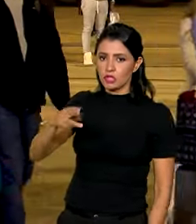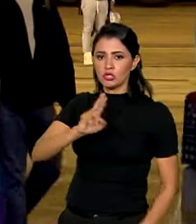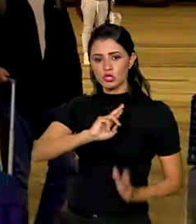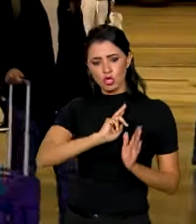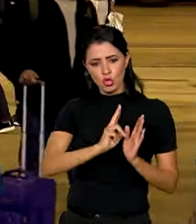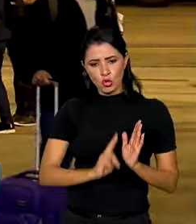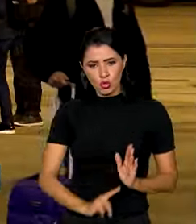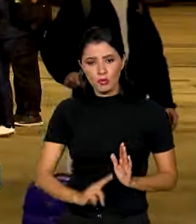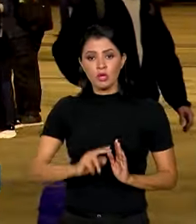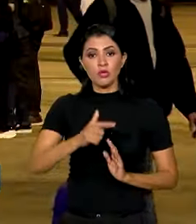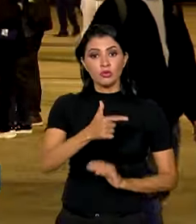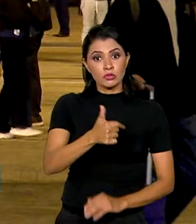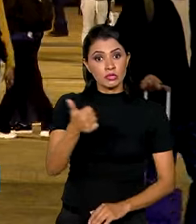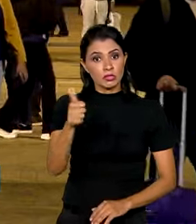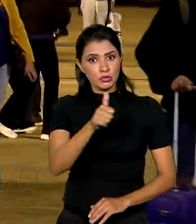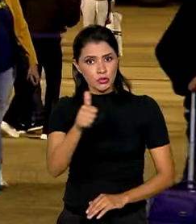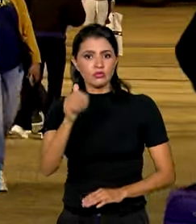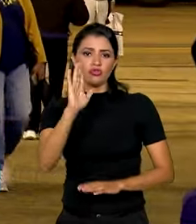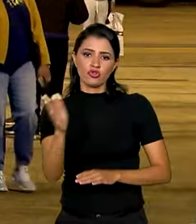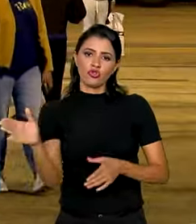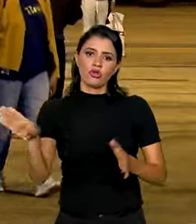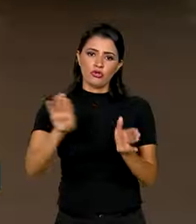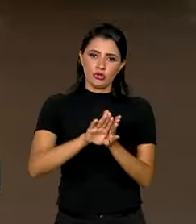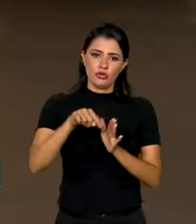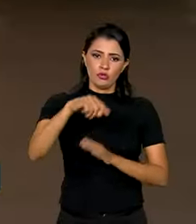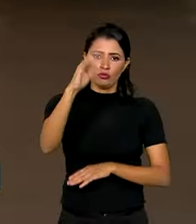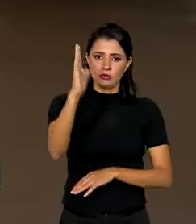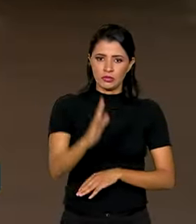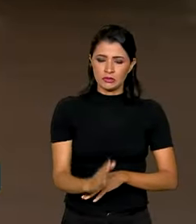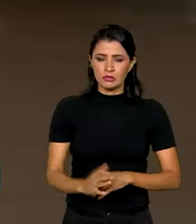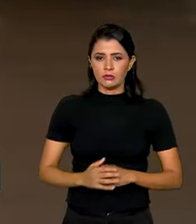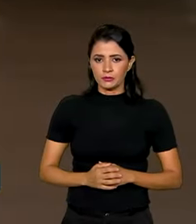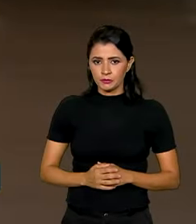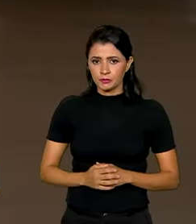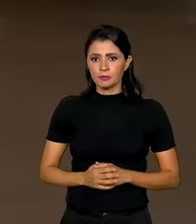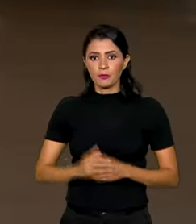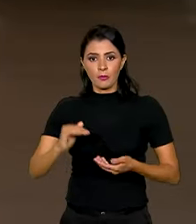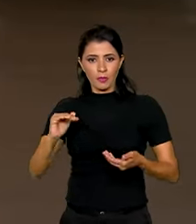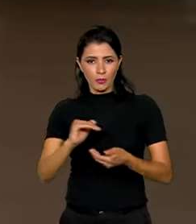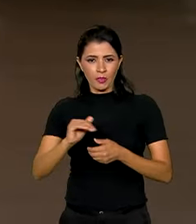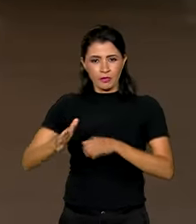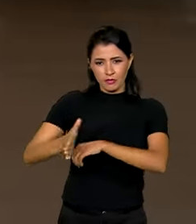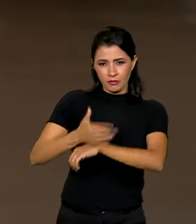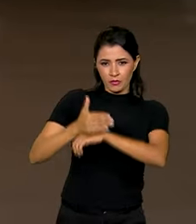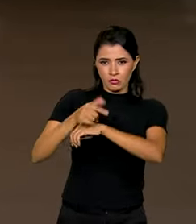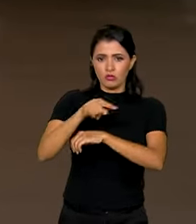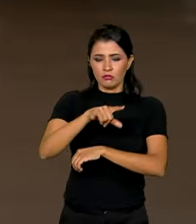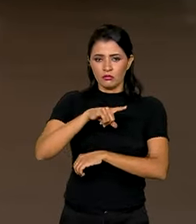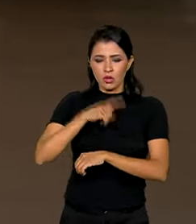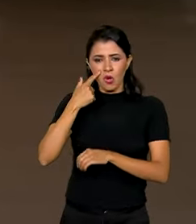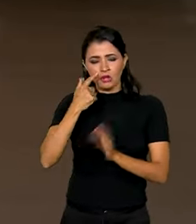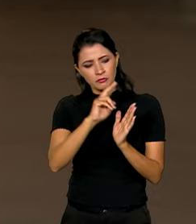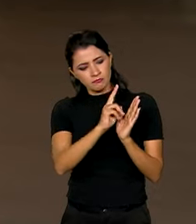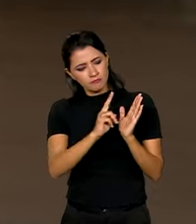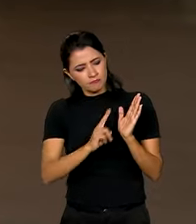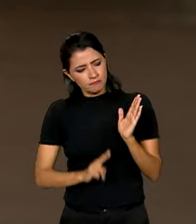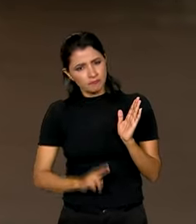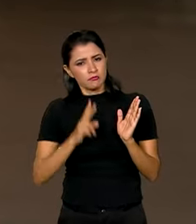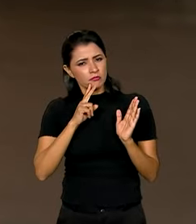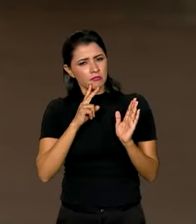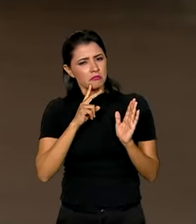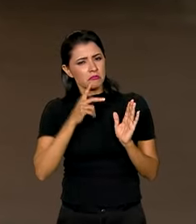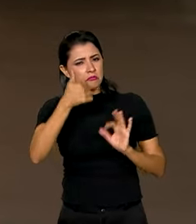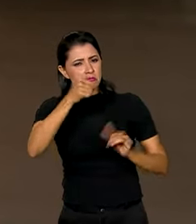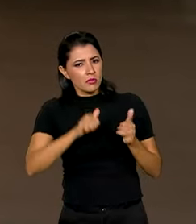211 deles já estão no Brasil. O Itamaraty está passando um pente fino nesta lista